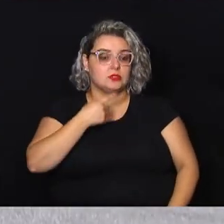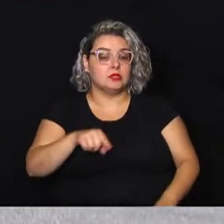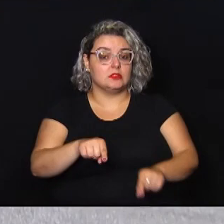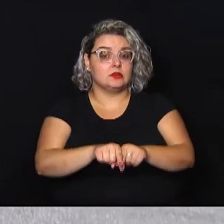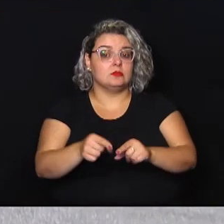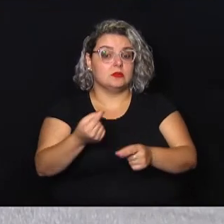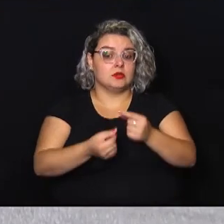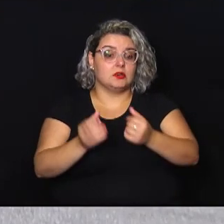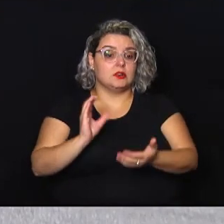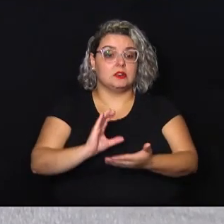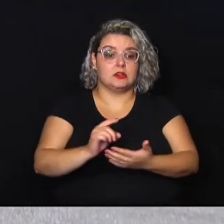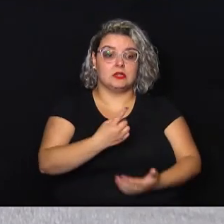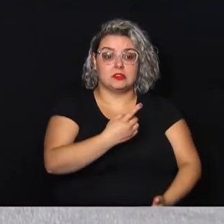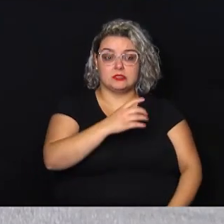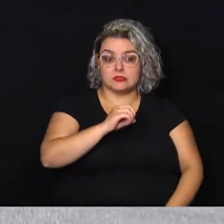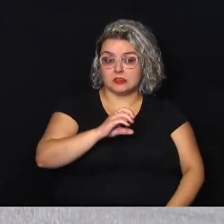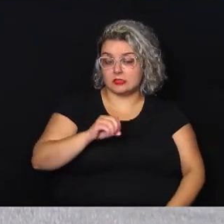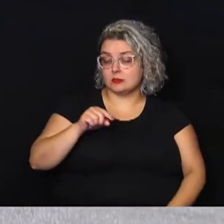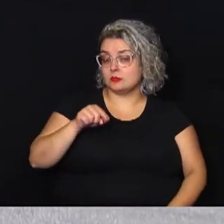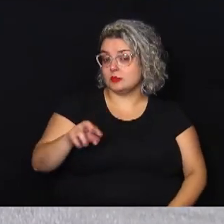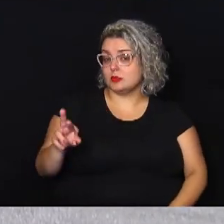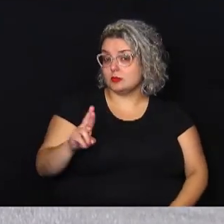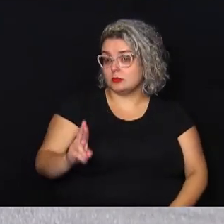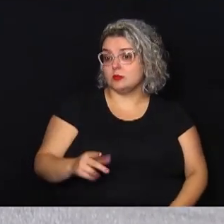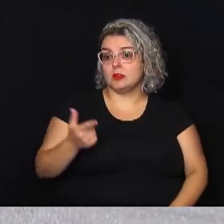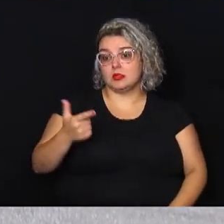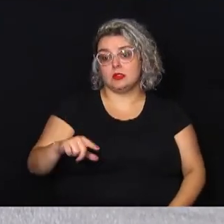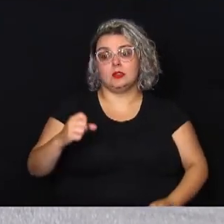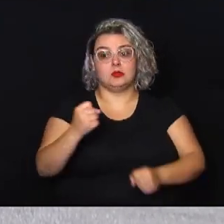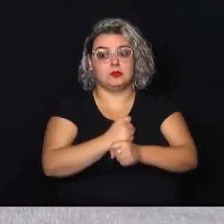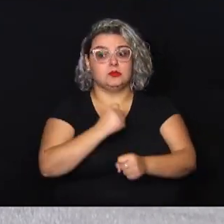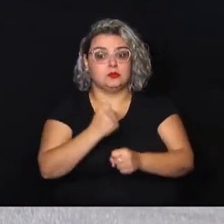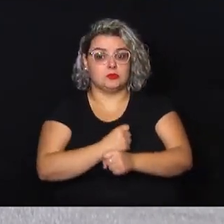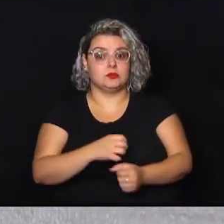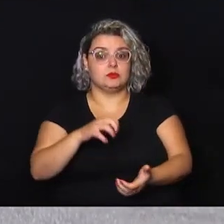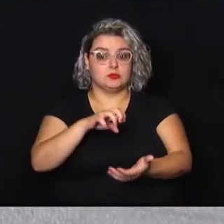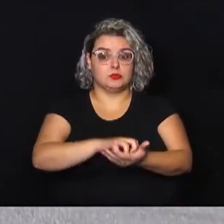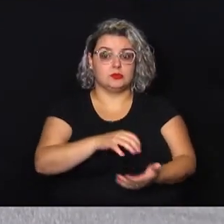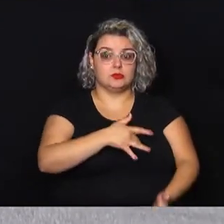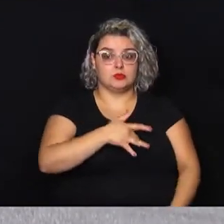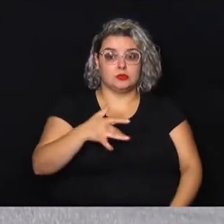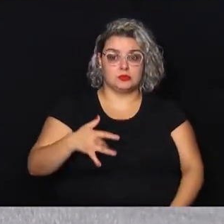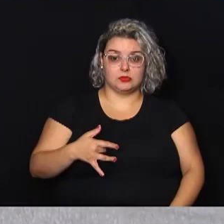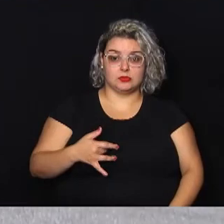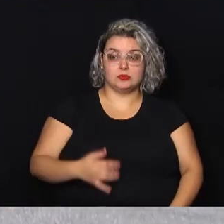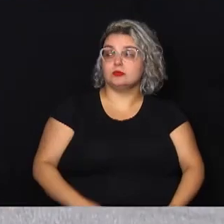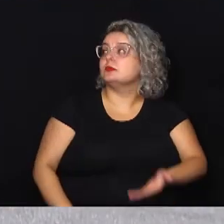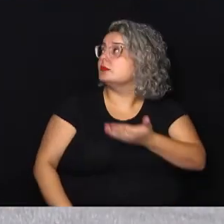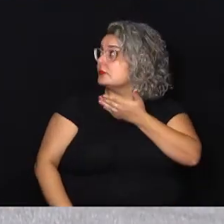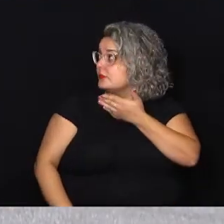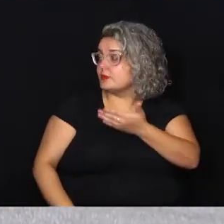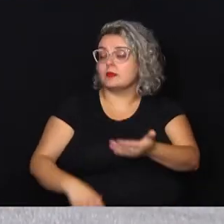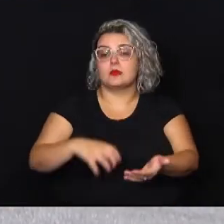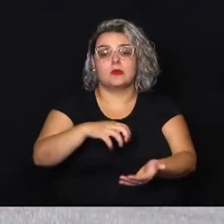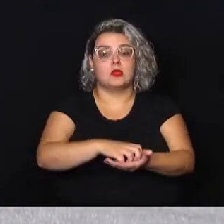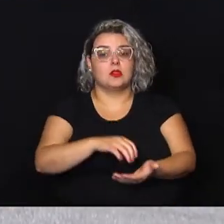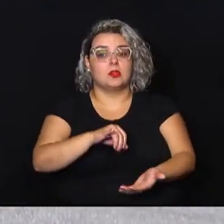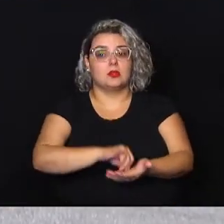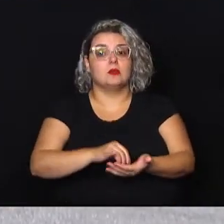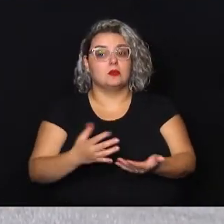quantia de 100 mil reais para a continuação da reforma do centro de saúde aqui do centro da cidade.